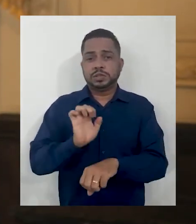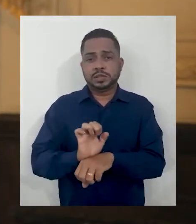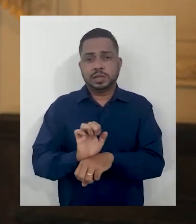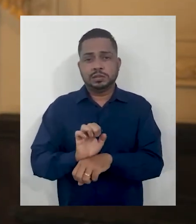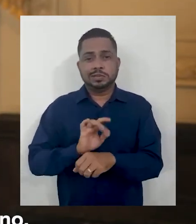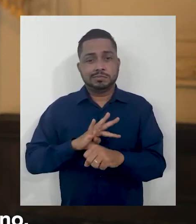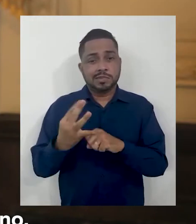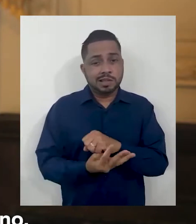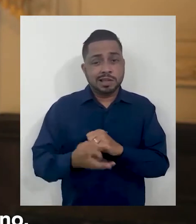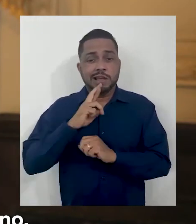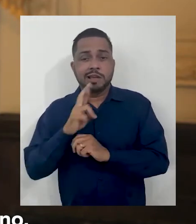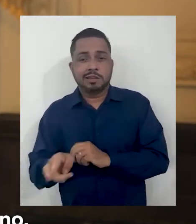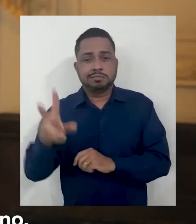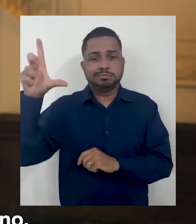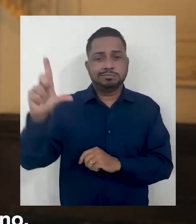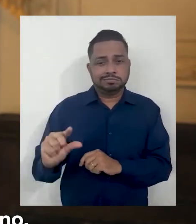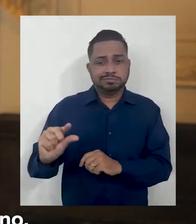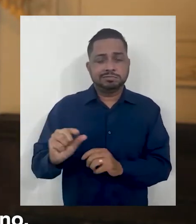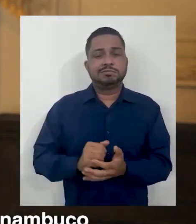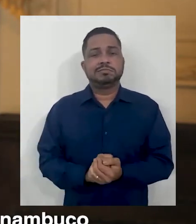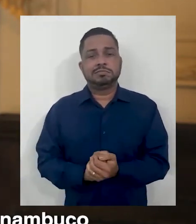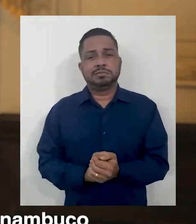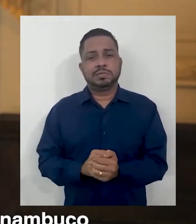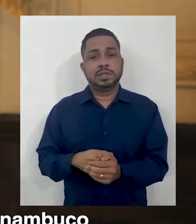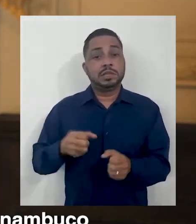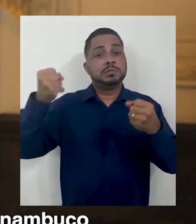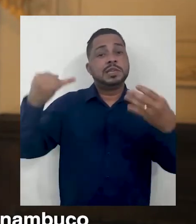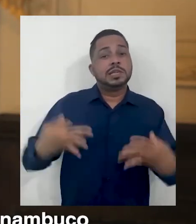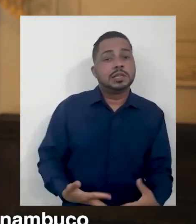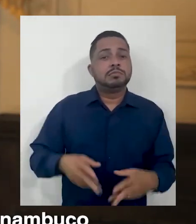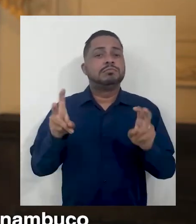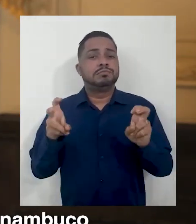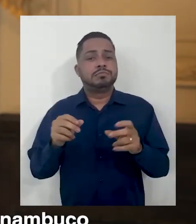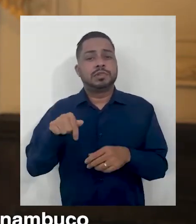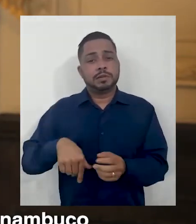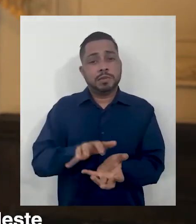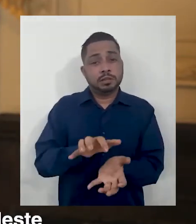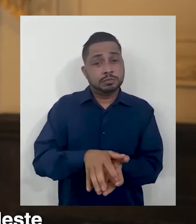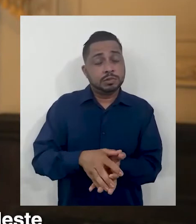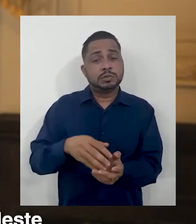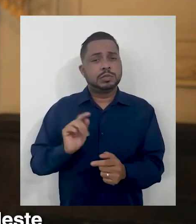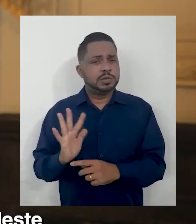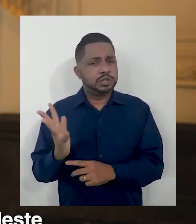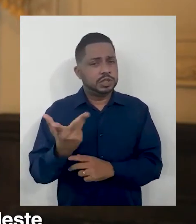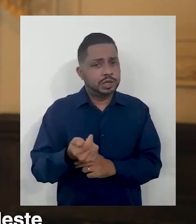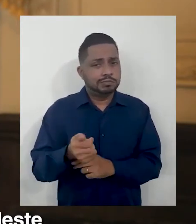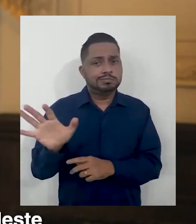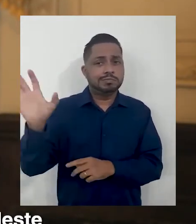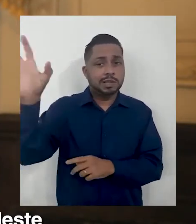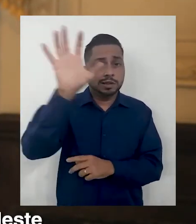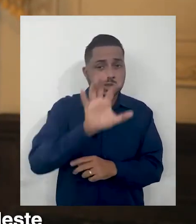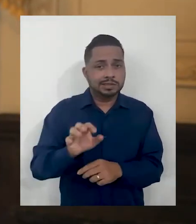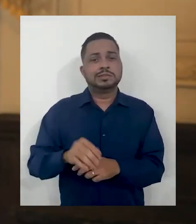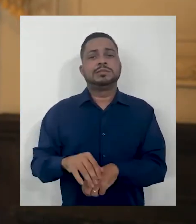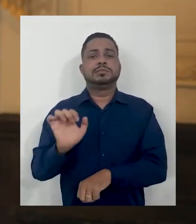impactos da pandemia resultaram numa queda inferior a um ano. A explicação para isso ter acontecido é em Pernambuco e, de maneira geral, nos